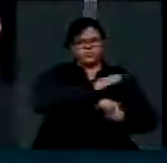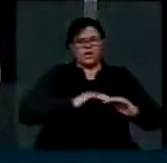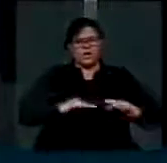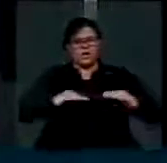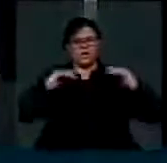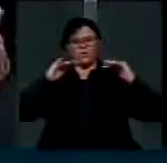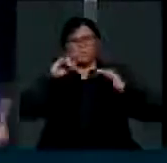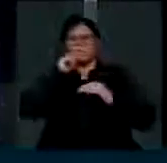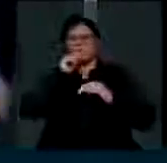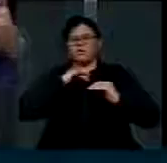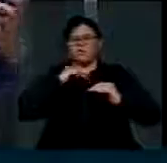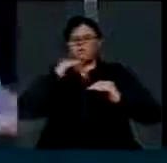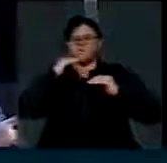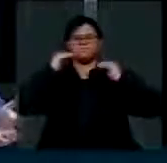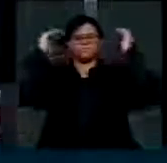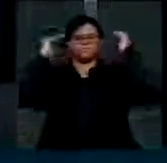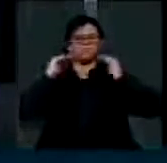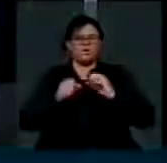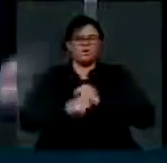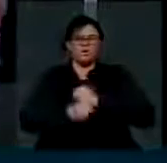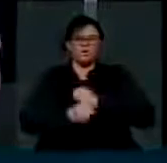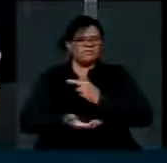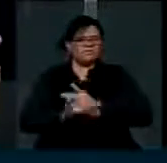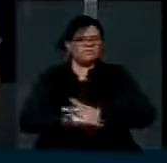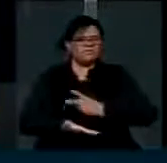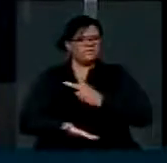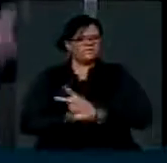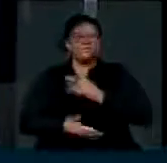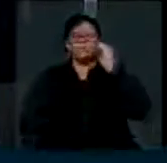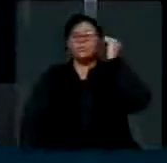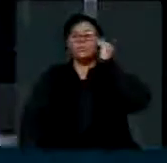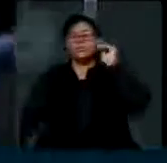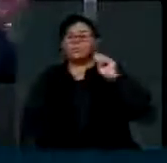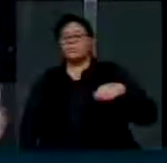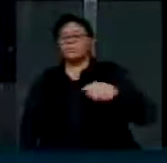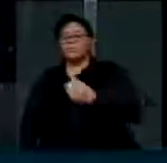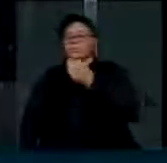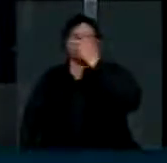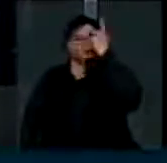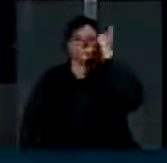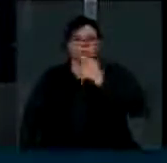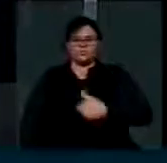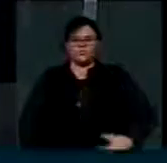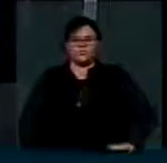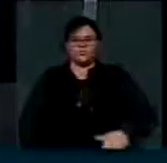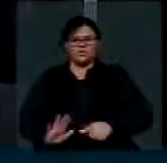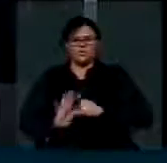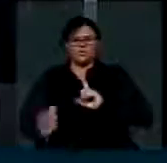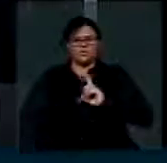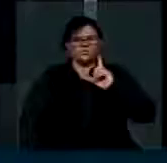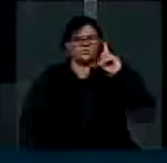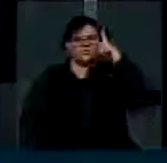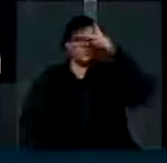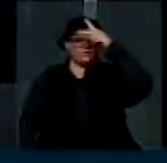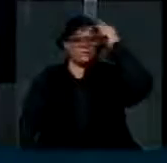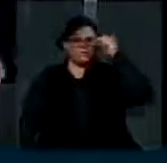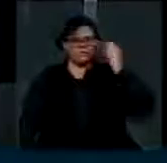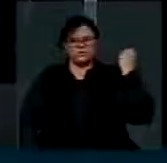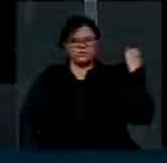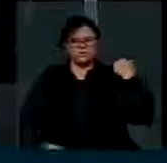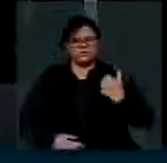vê uma cena que se repete há muitos anos, por culpa daqueles que governaram a prefeitura da capital de Sergipe desde